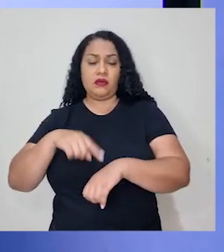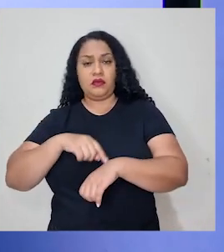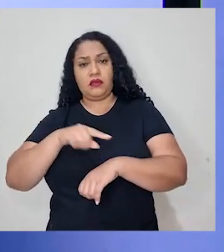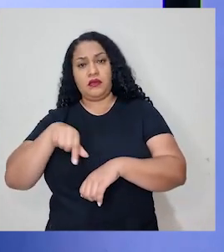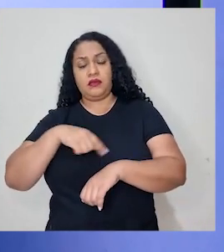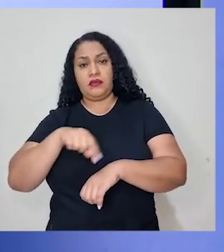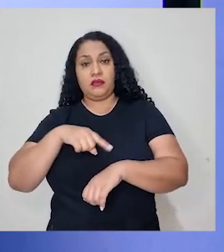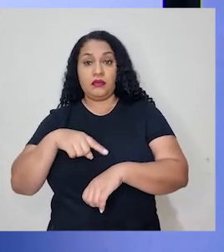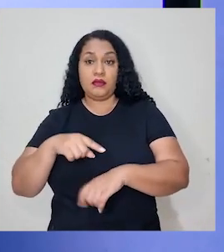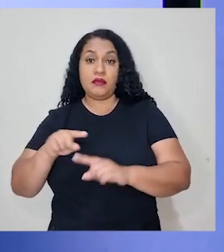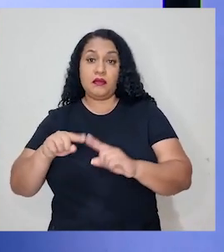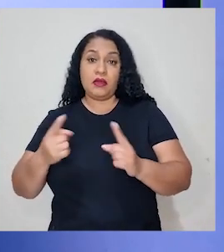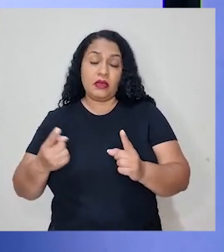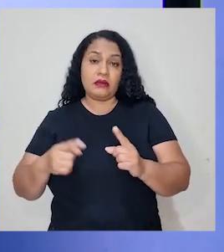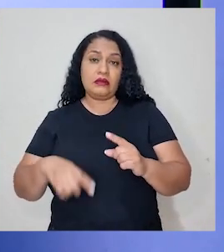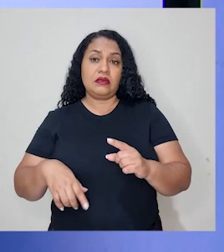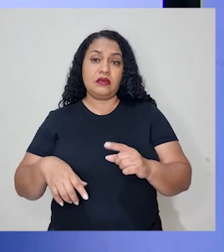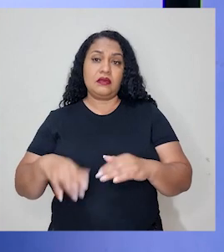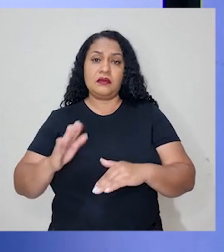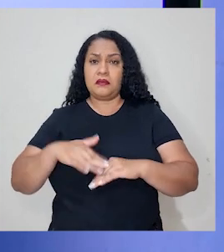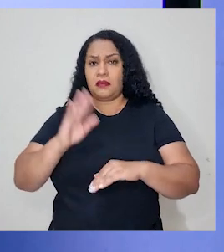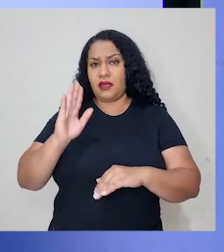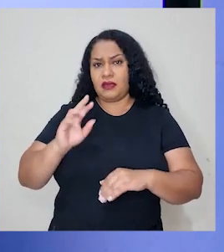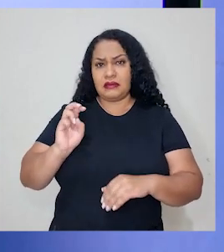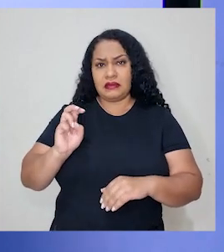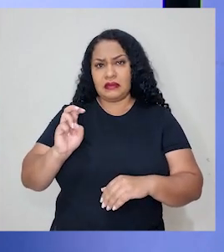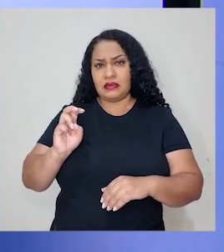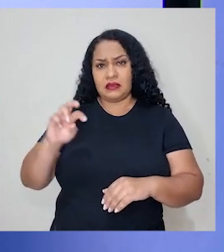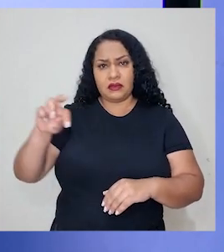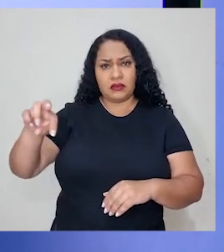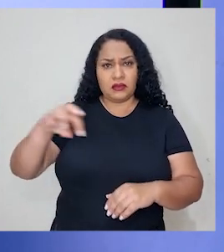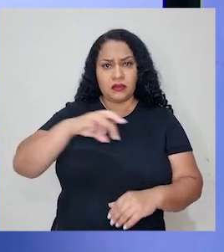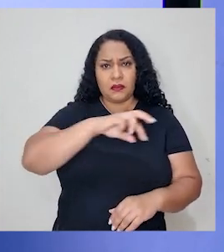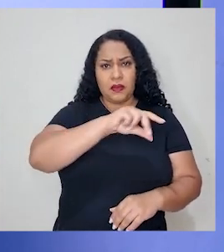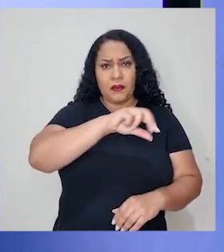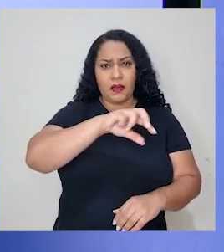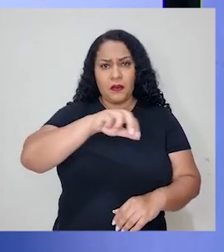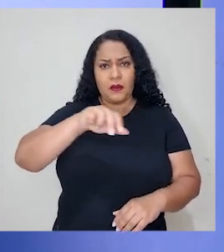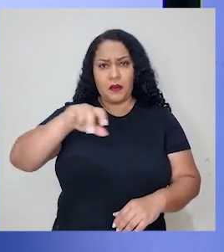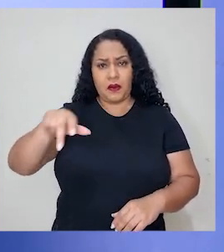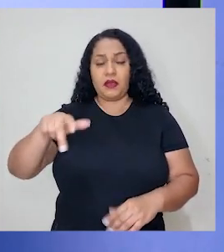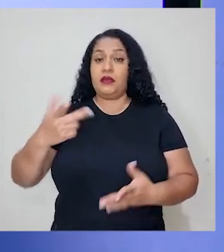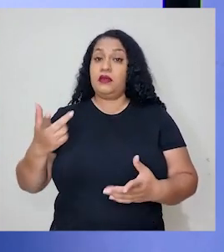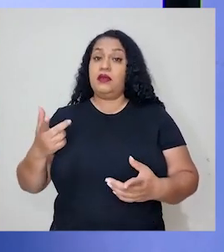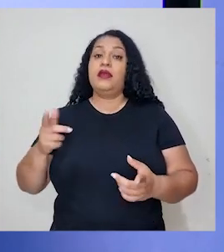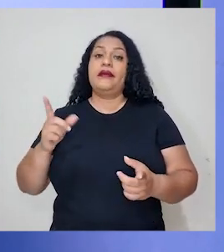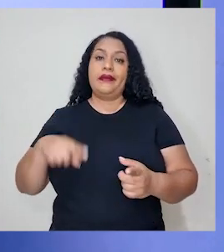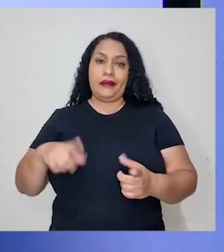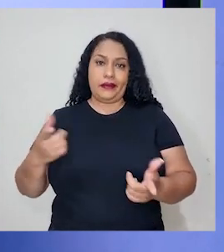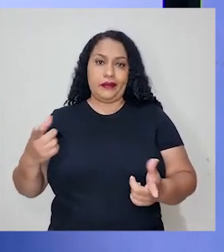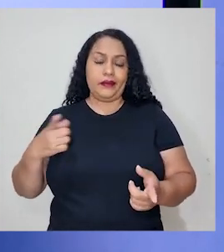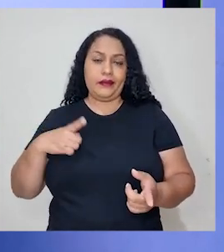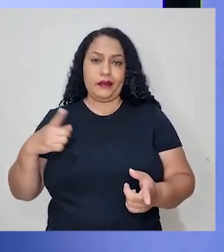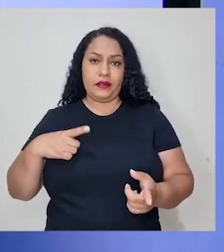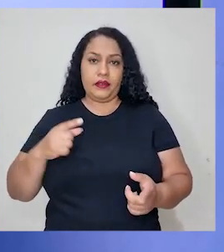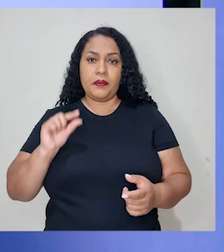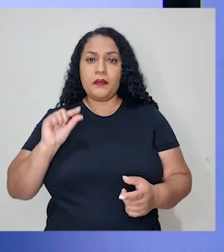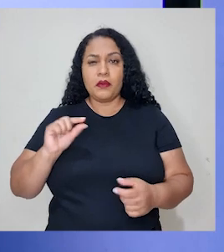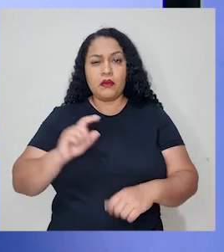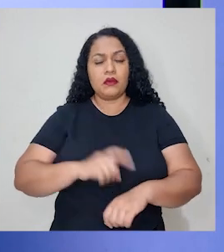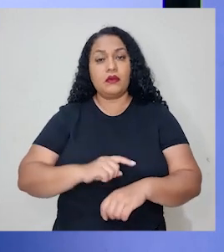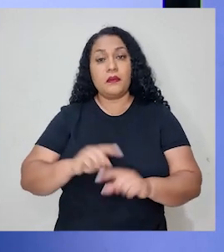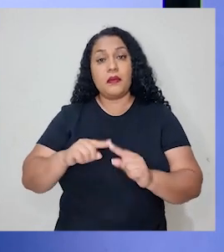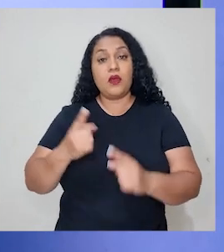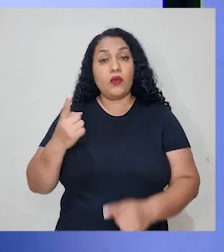tempo, e aí aumenta para 5 torneiras ou mais. Aí, com certeza, levaria menos